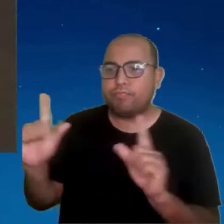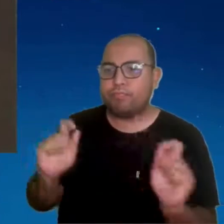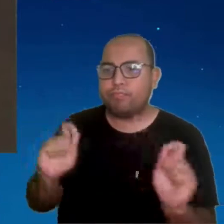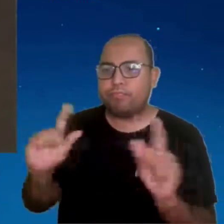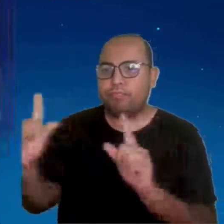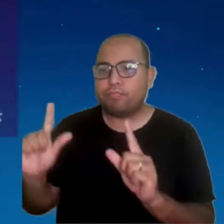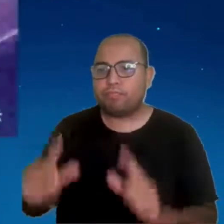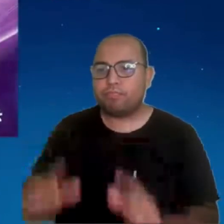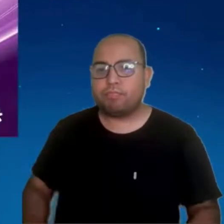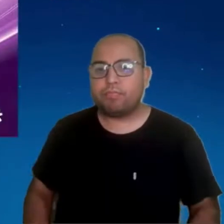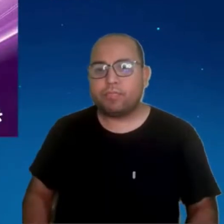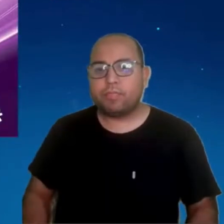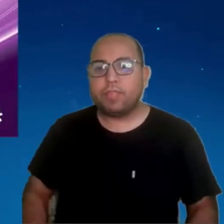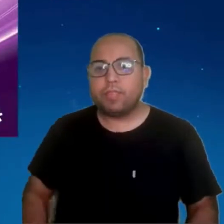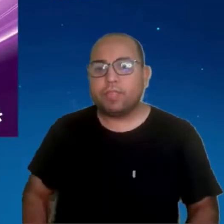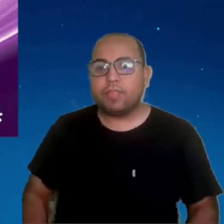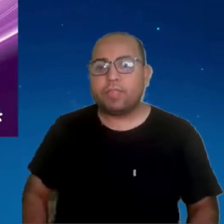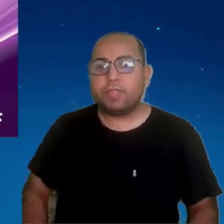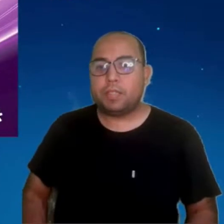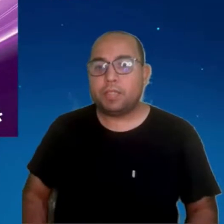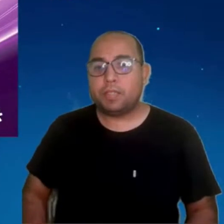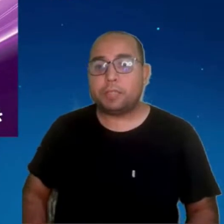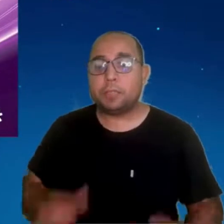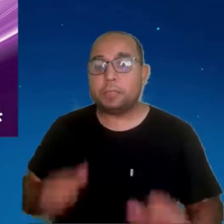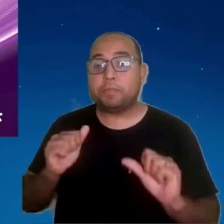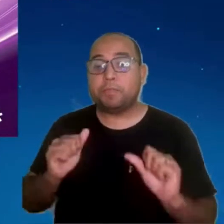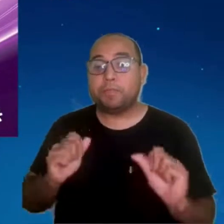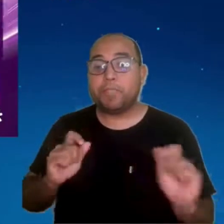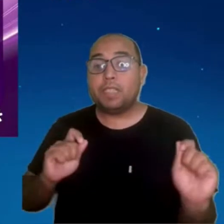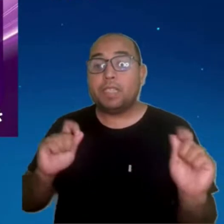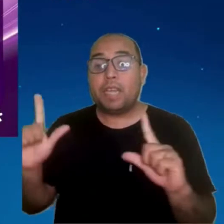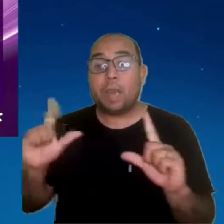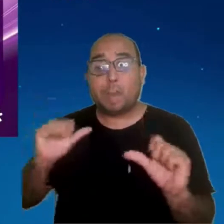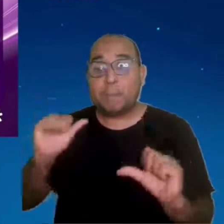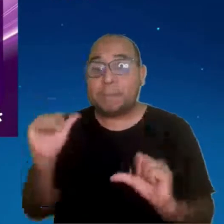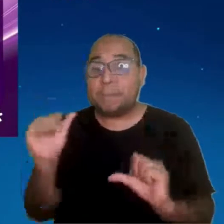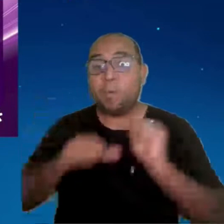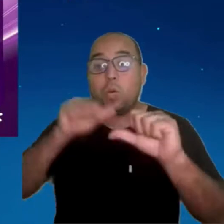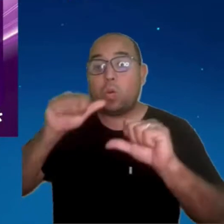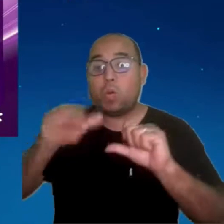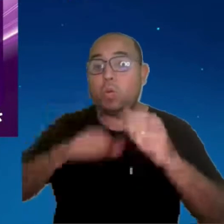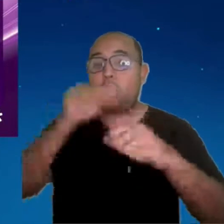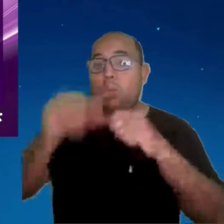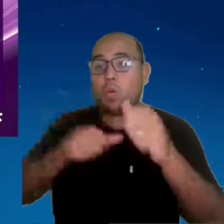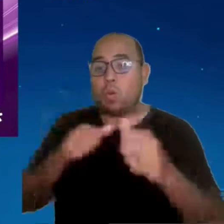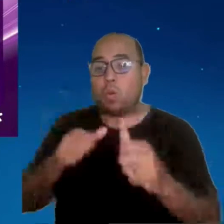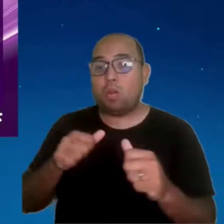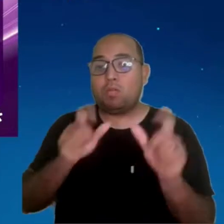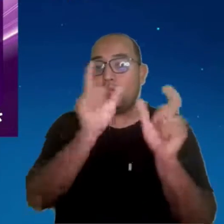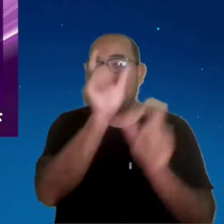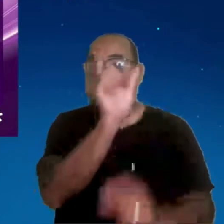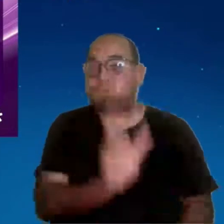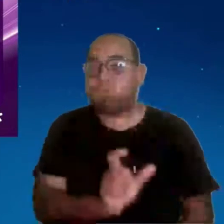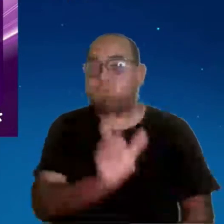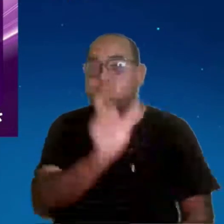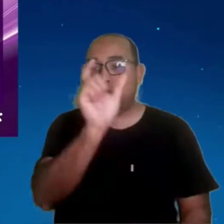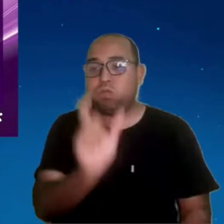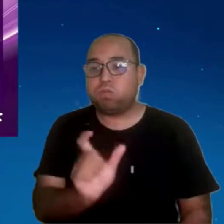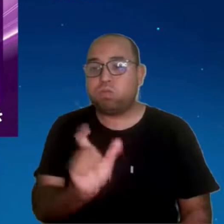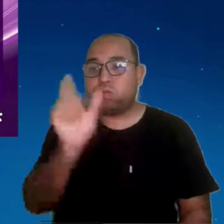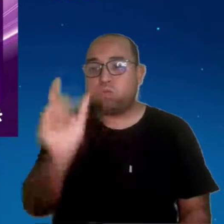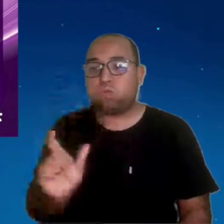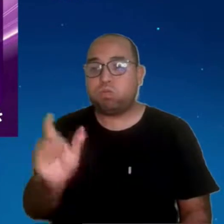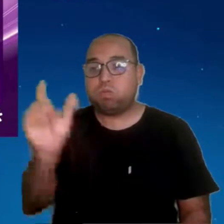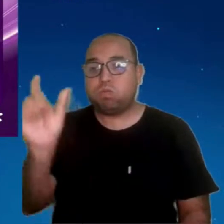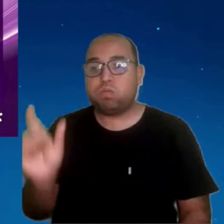Foi. A gente está passando por uma transformação sem precedentes. E aqui eu resolvi trazer alguns números para vocês entenderem o que está acontecendo. A gente já vinha passando por uma